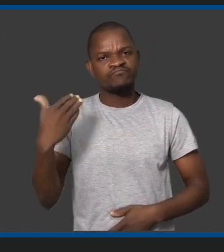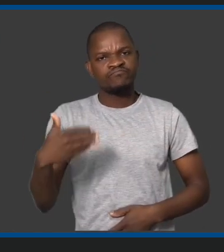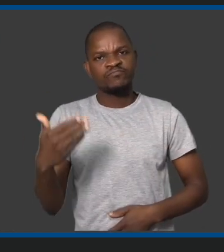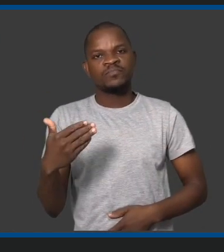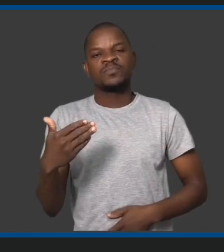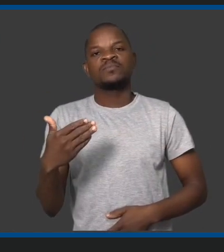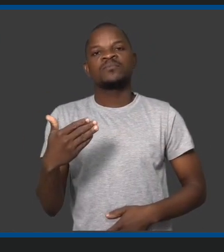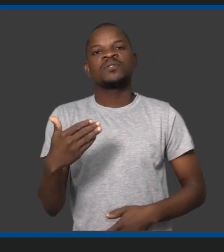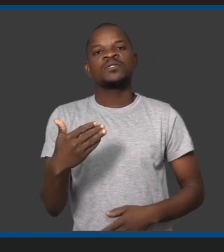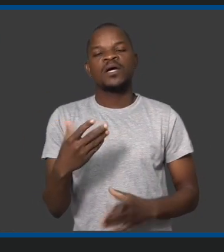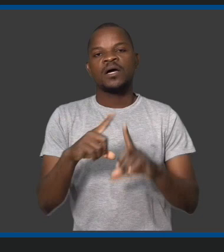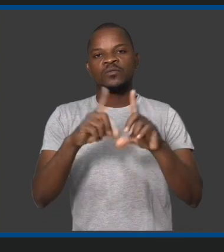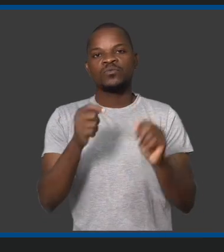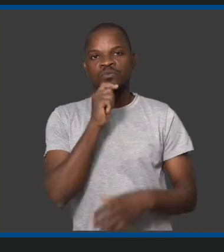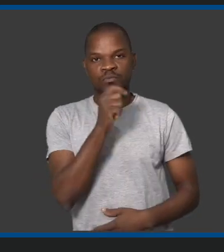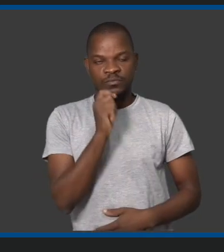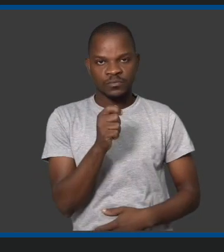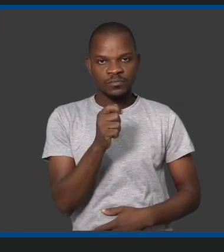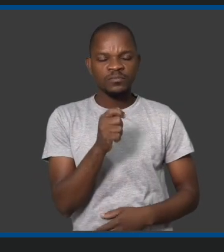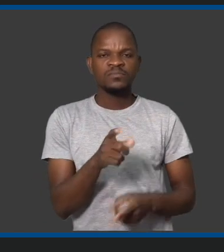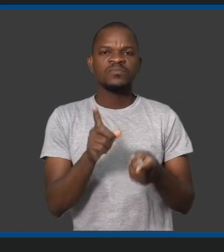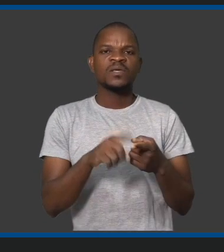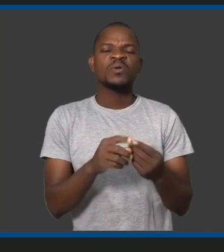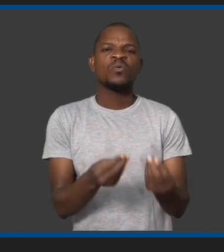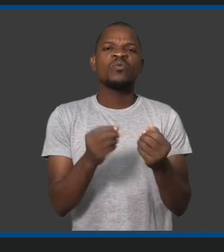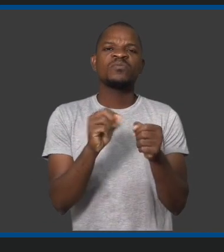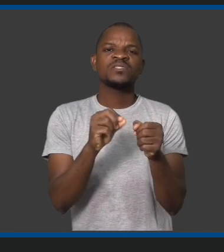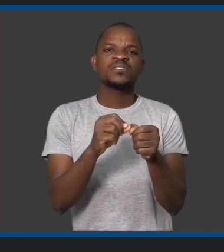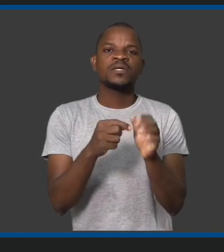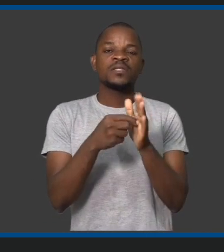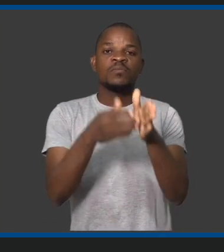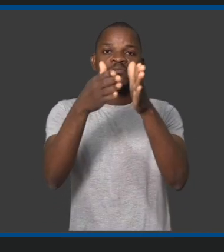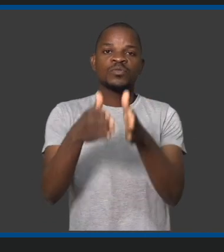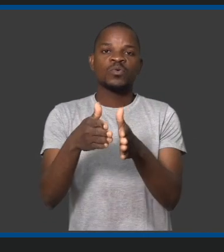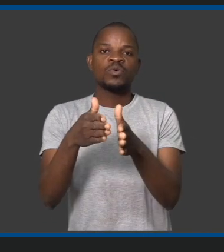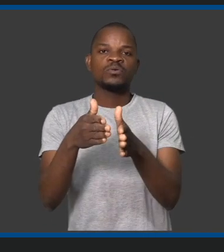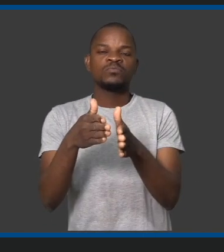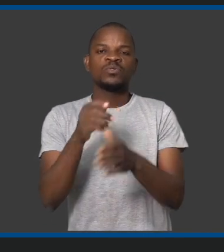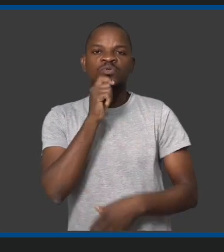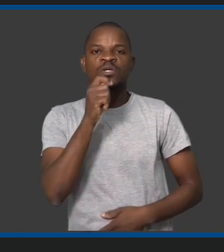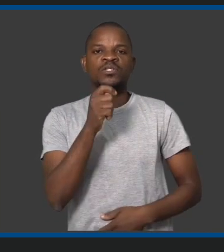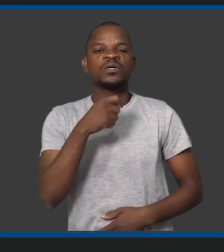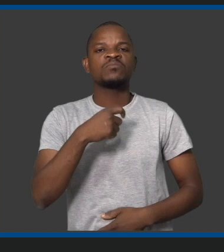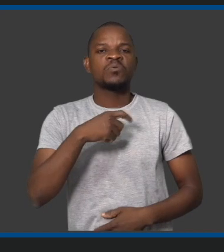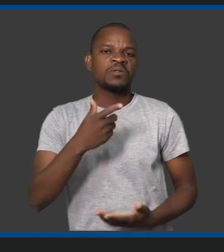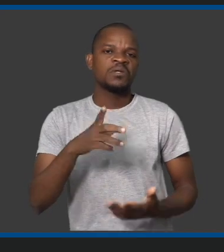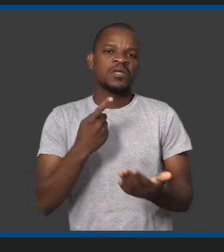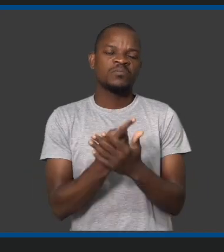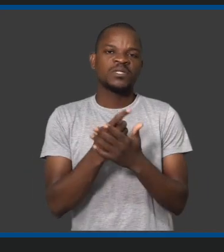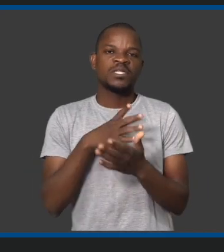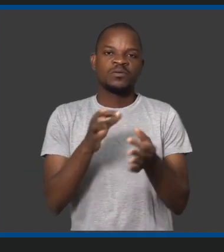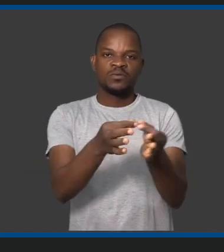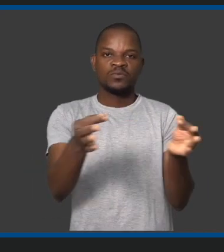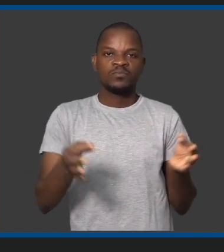sempre presentes nos nossos órgãos de comunicação social. E como será a creditação dos jornalistas para a cobertura dos jogos do